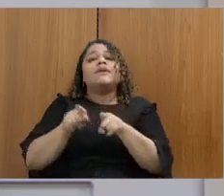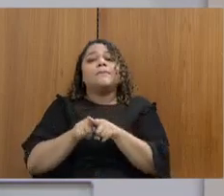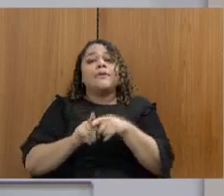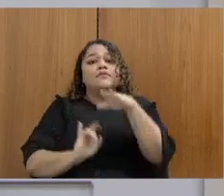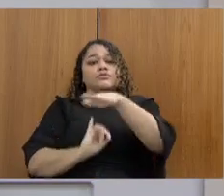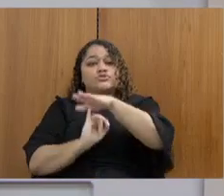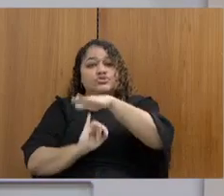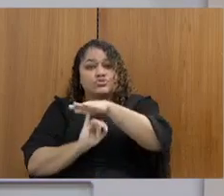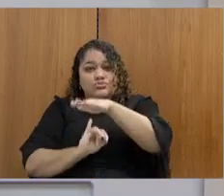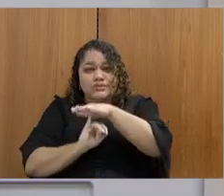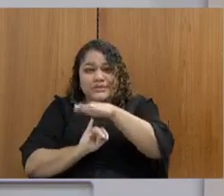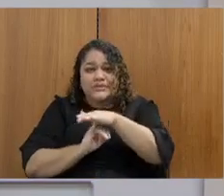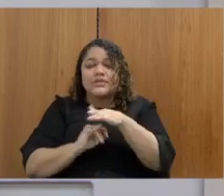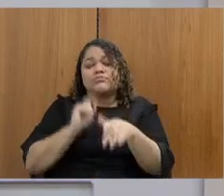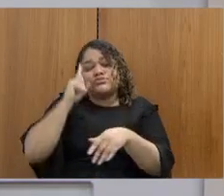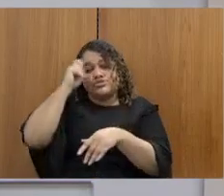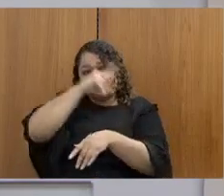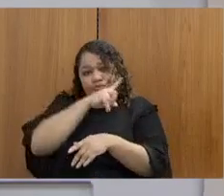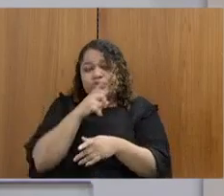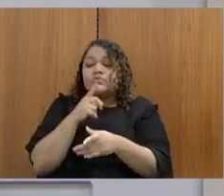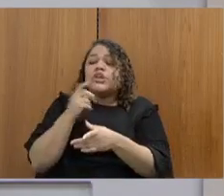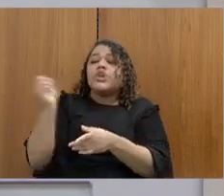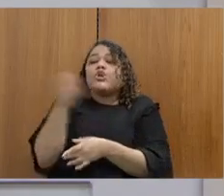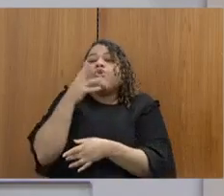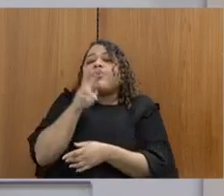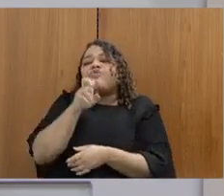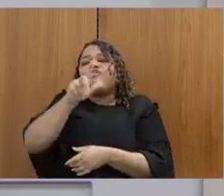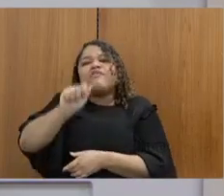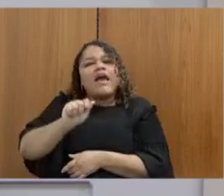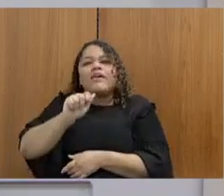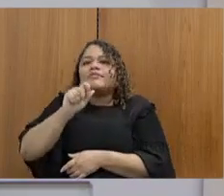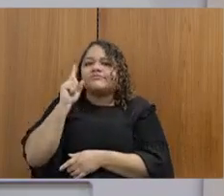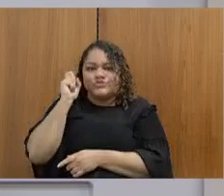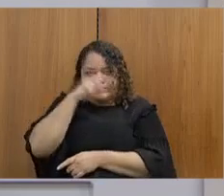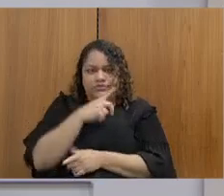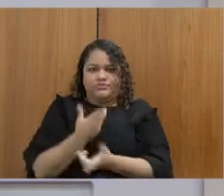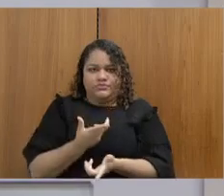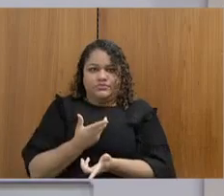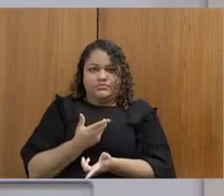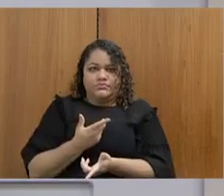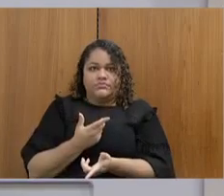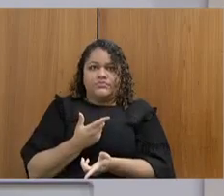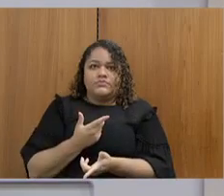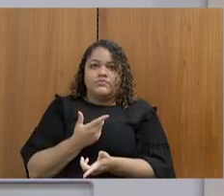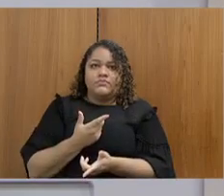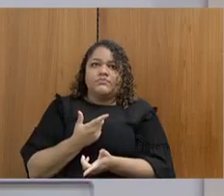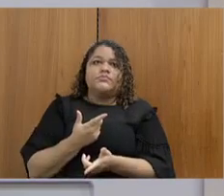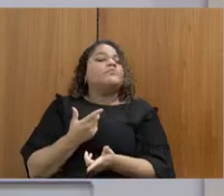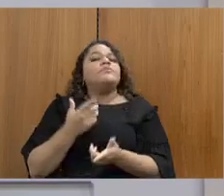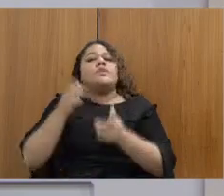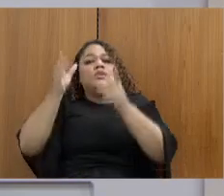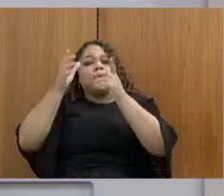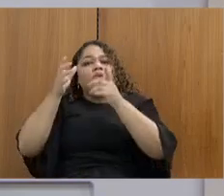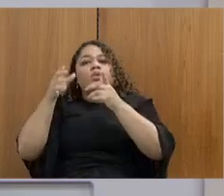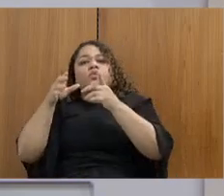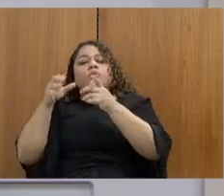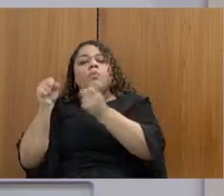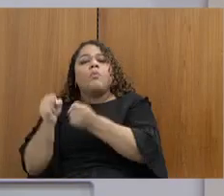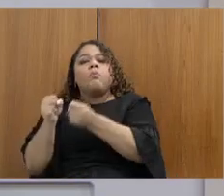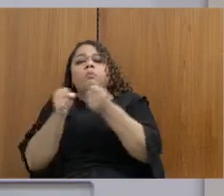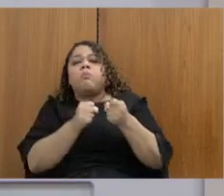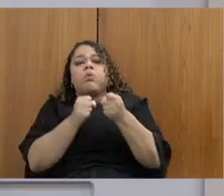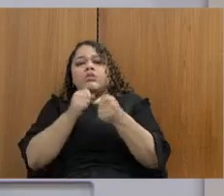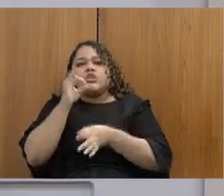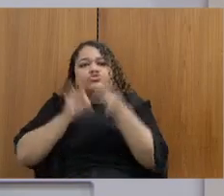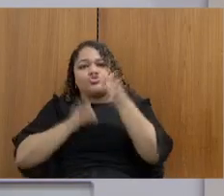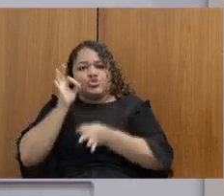a necessidade de abrir novas vagas na medida que vai encarcerando. No diálogo com o Poder Judiciário, quais ações o Estado